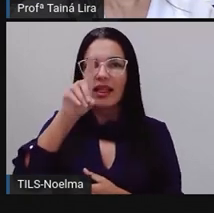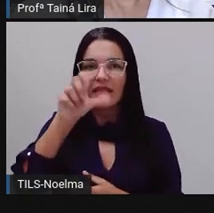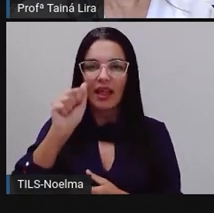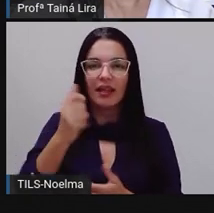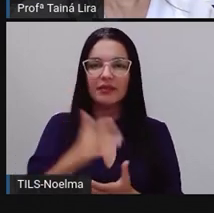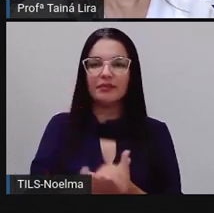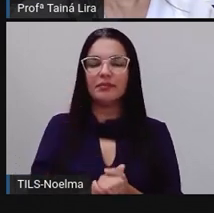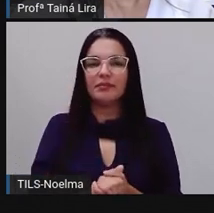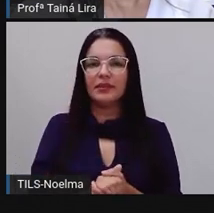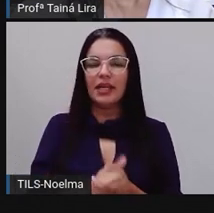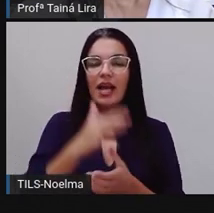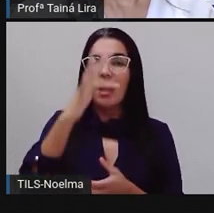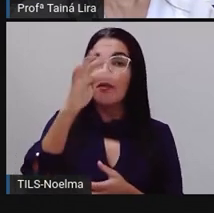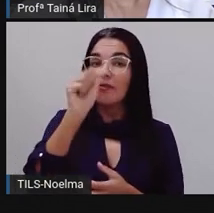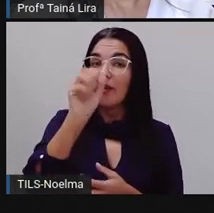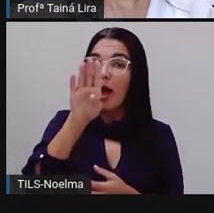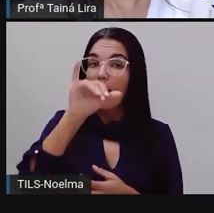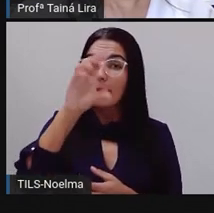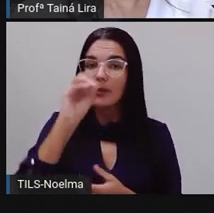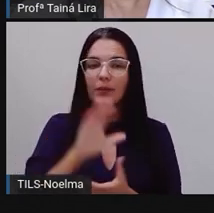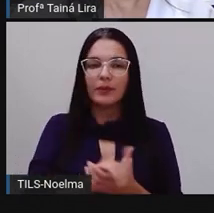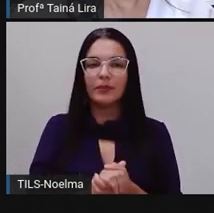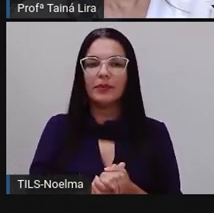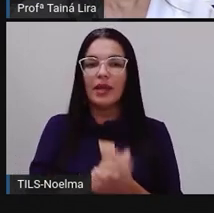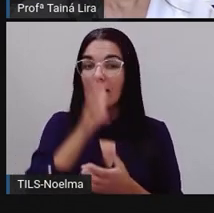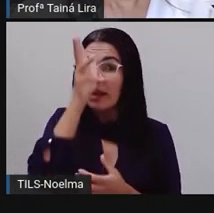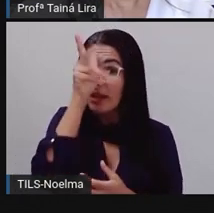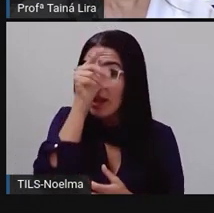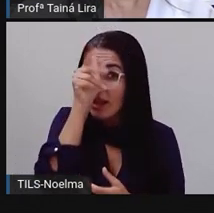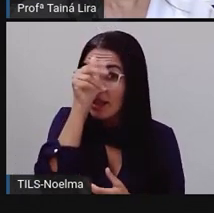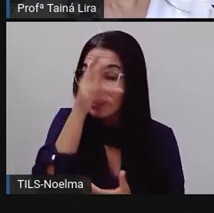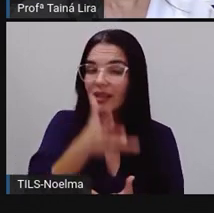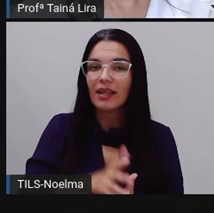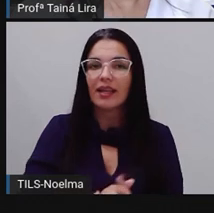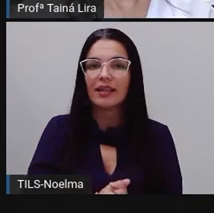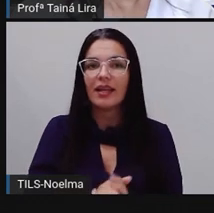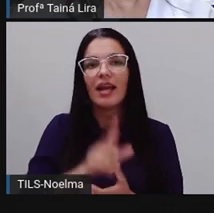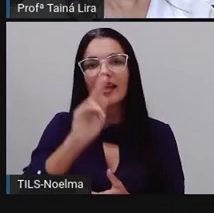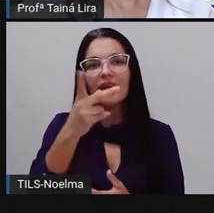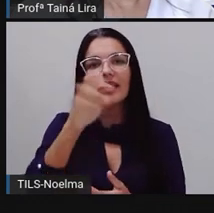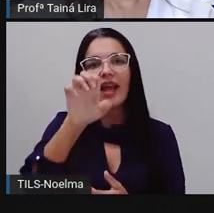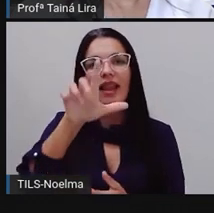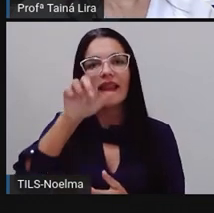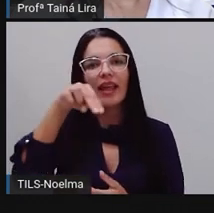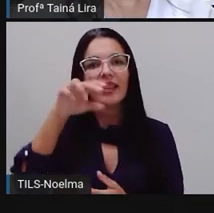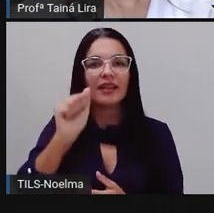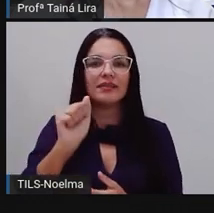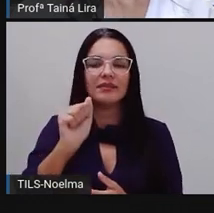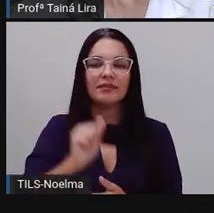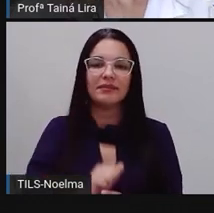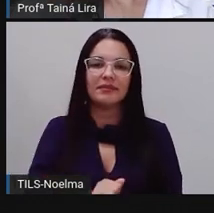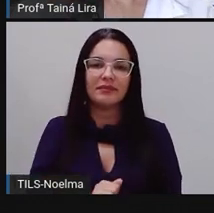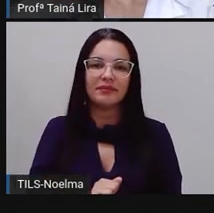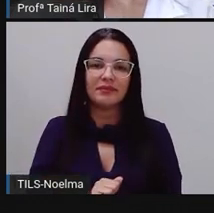Élida, Fábio, galinha e Helena.